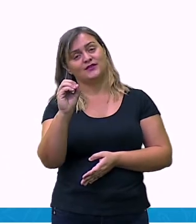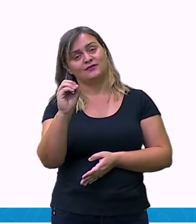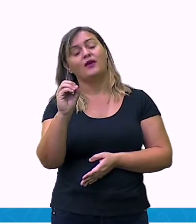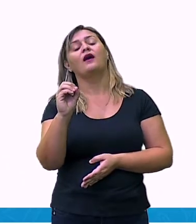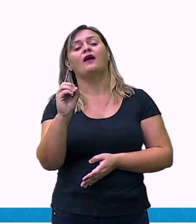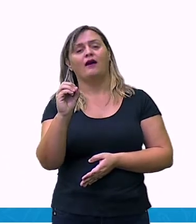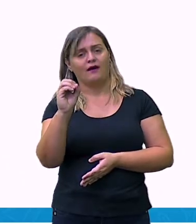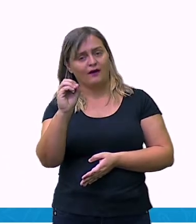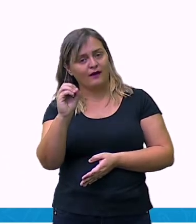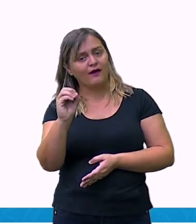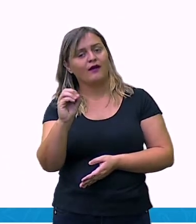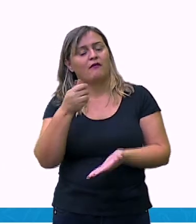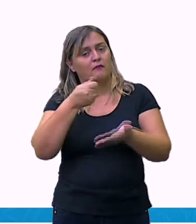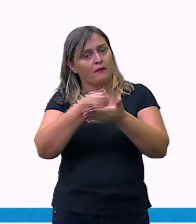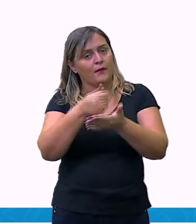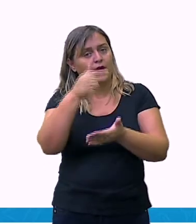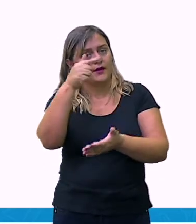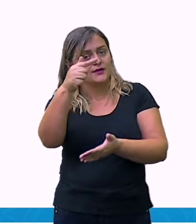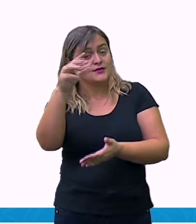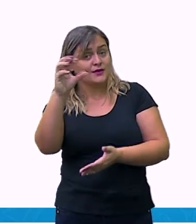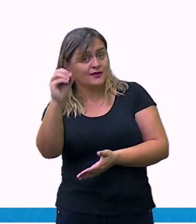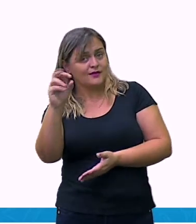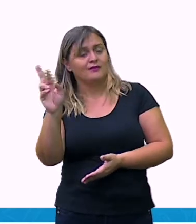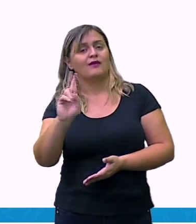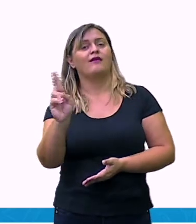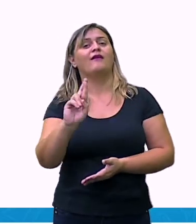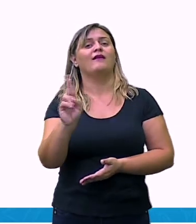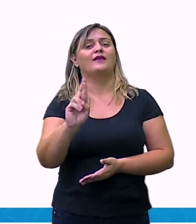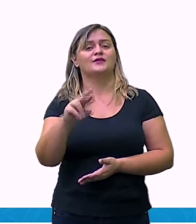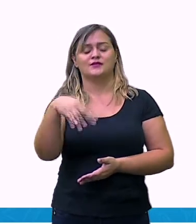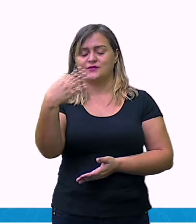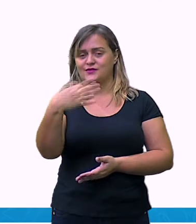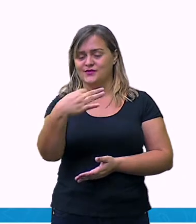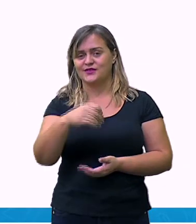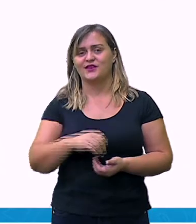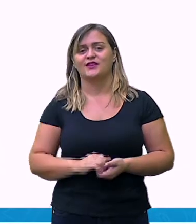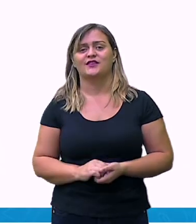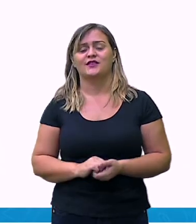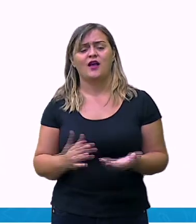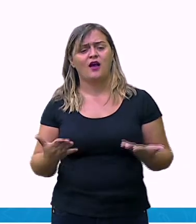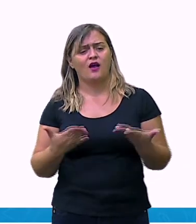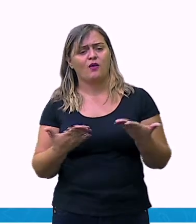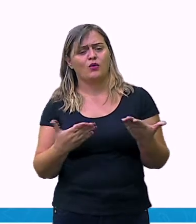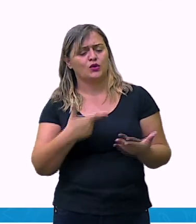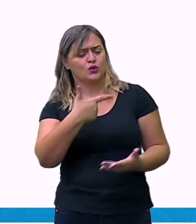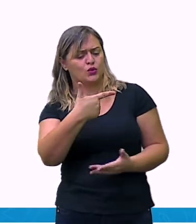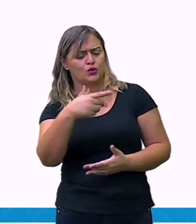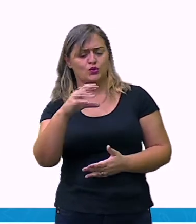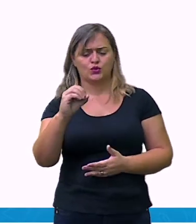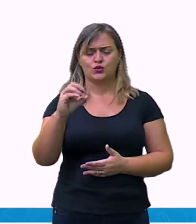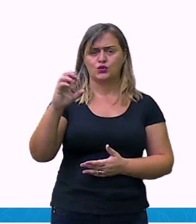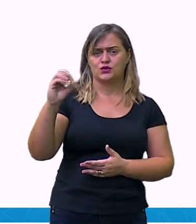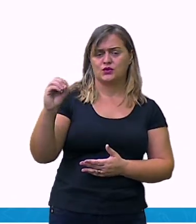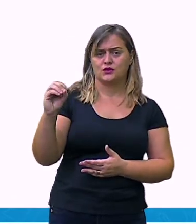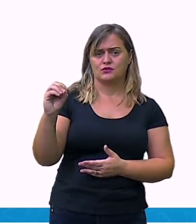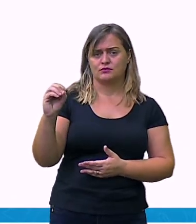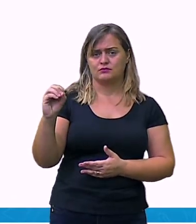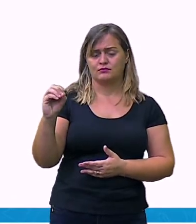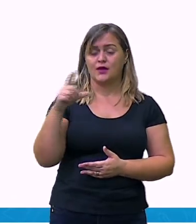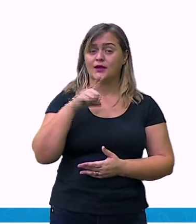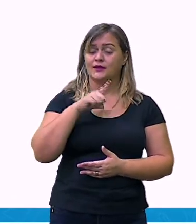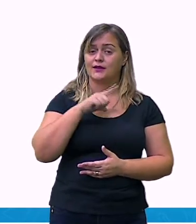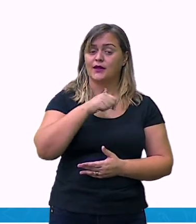200, agora, eu tenho o quê? 200, duas vezes 100, não é mesmo? Duas centenas.